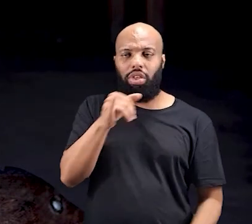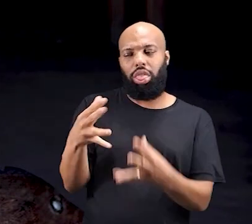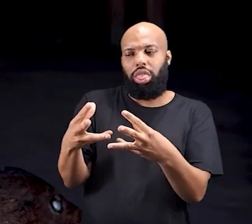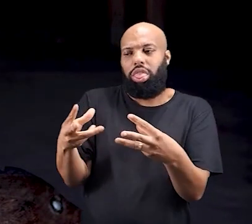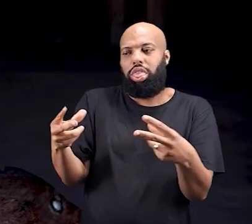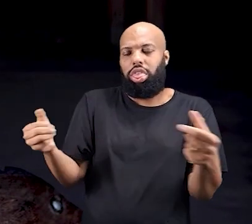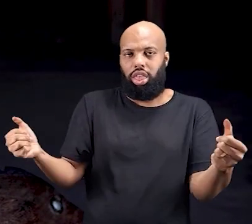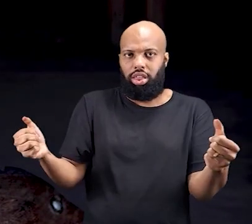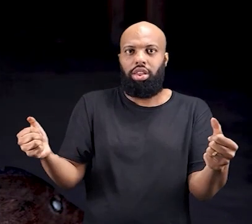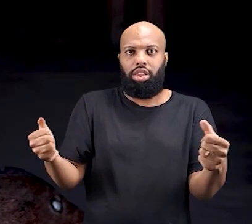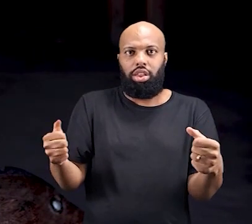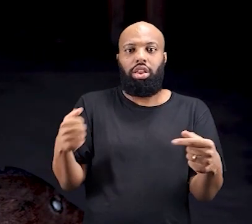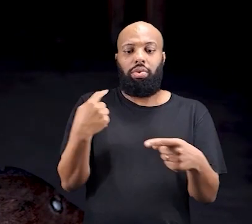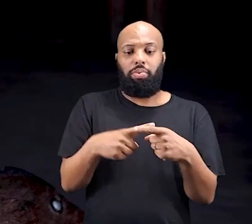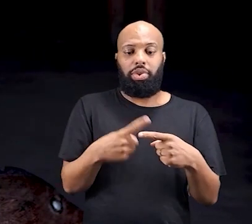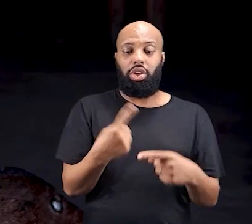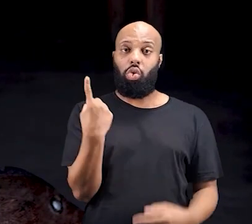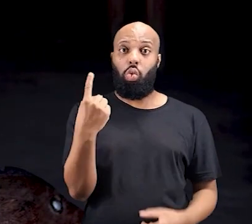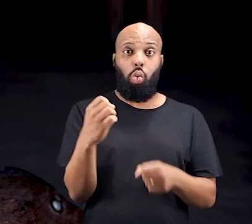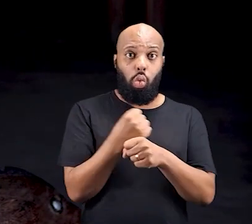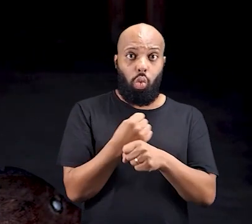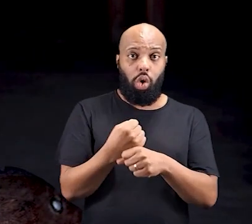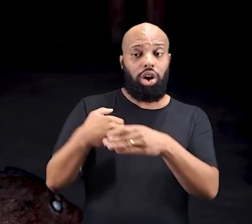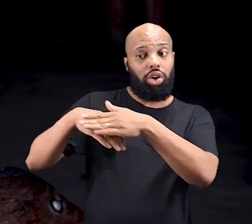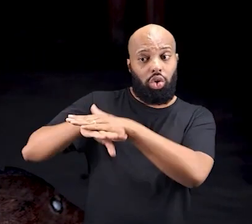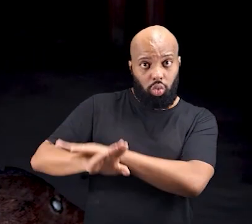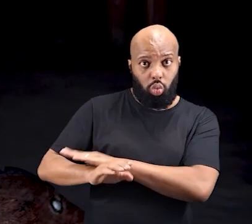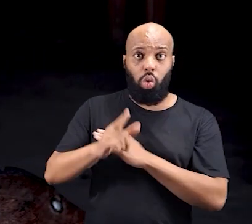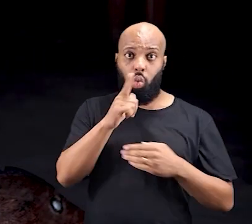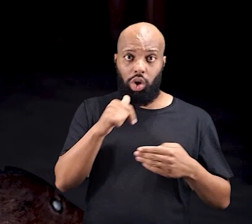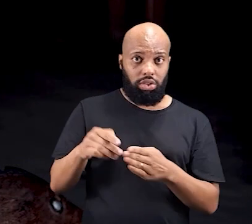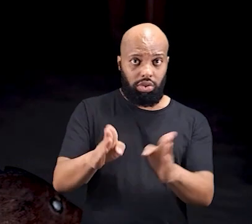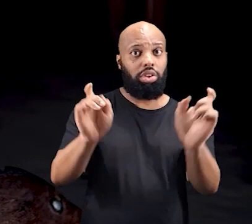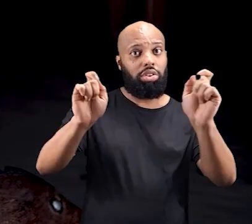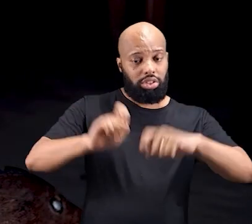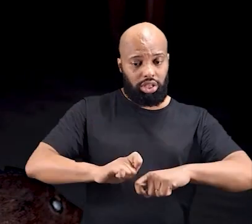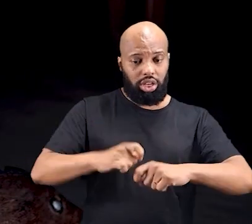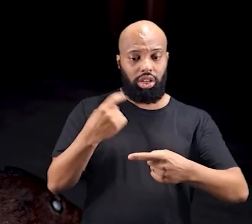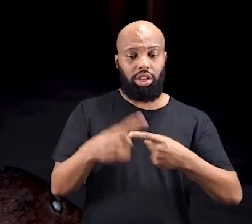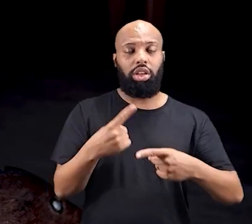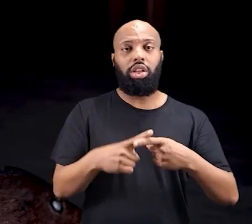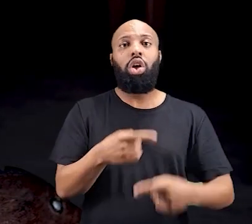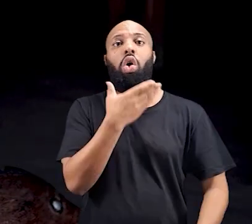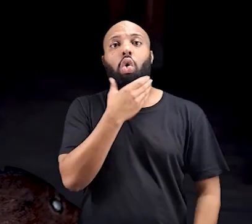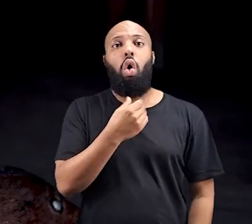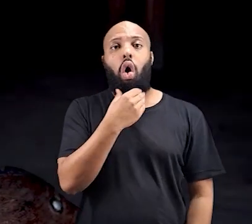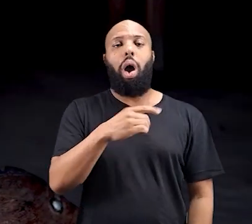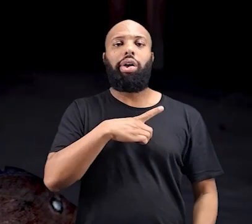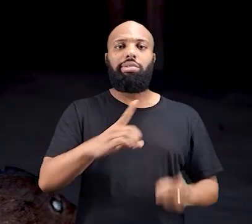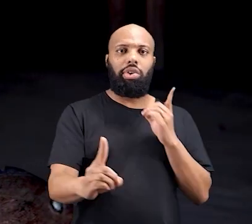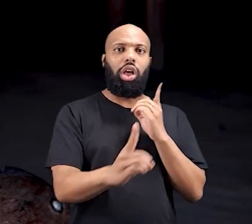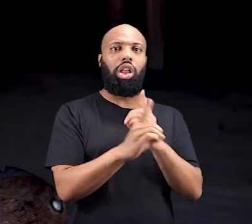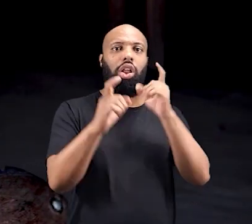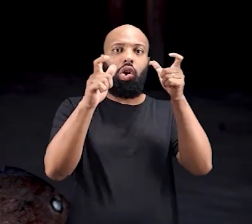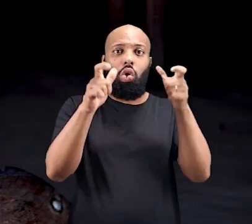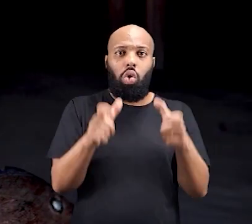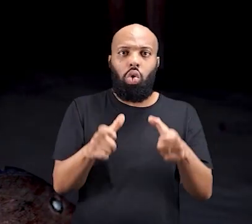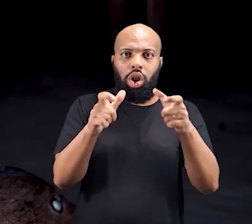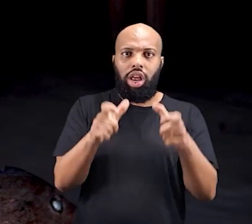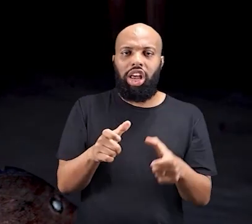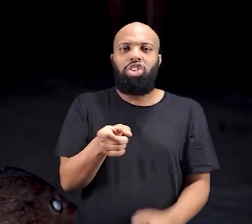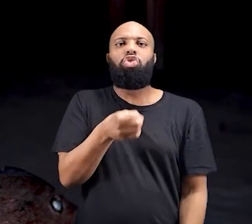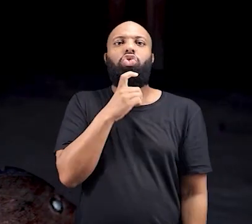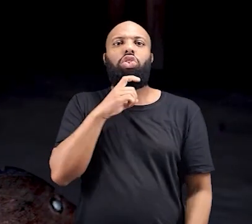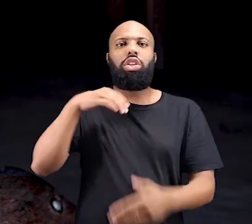um lugar fresco, bem gelado, para guardar. E como é que esse rio secou? Então, no dia que a